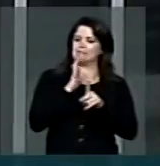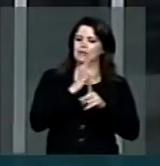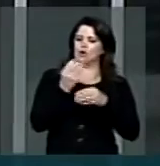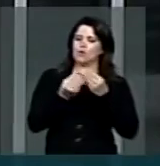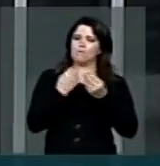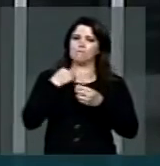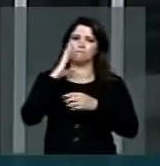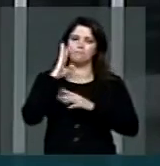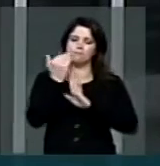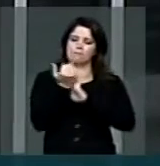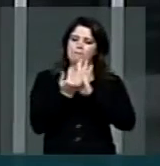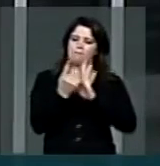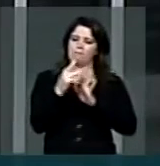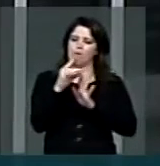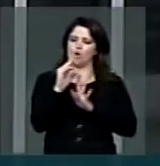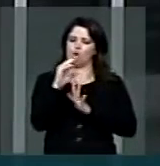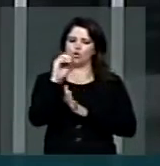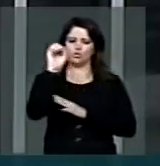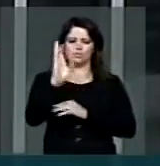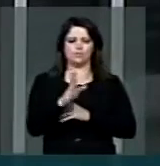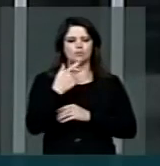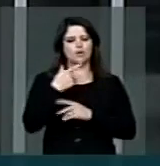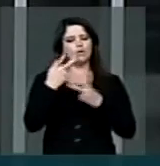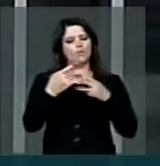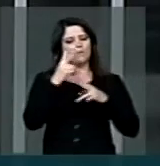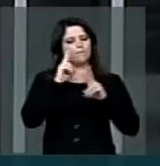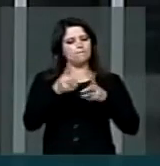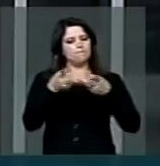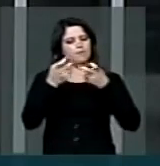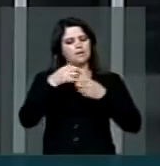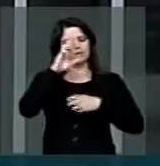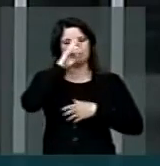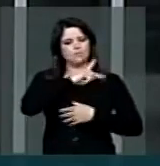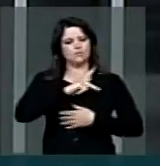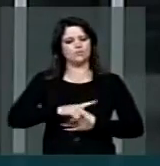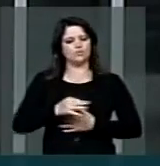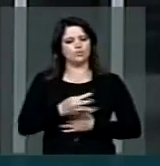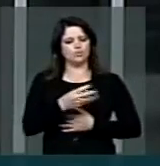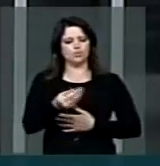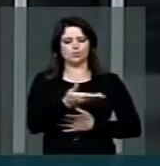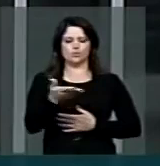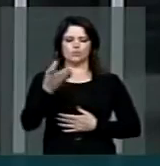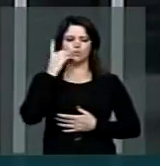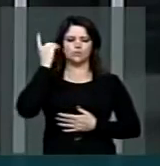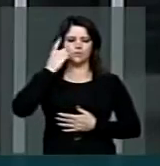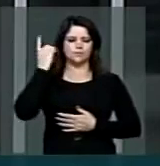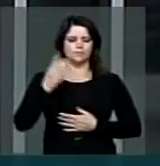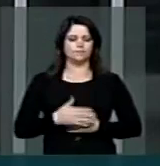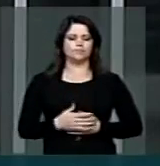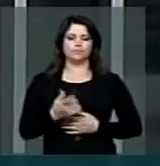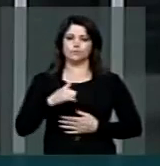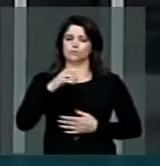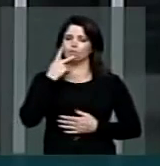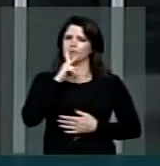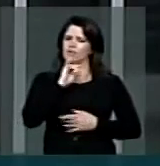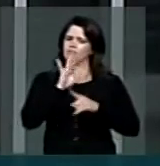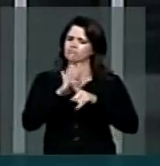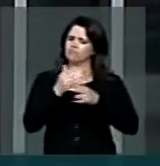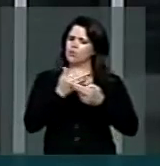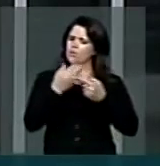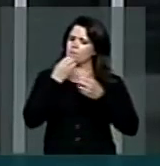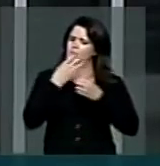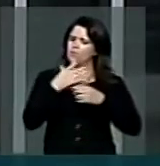os principais portos do país. Como se vê, senhor presidente, senhoras e senhores deputados, só temos benefícios